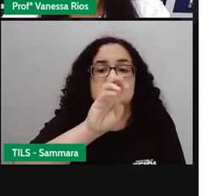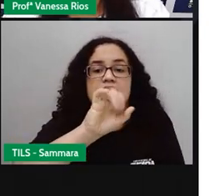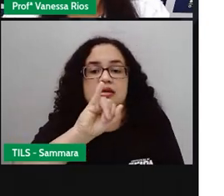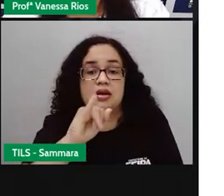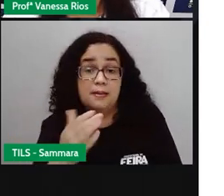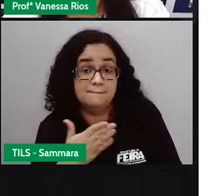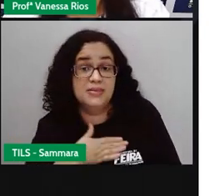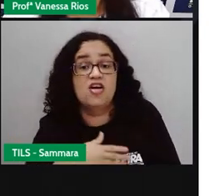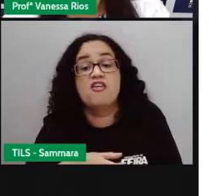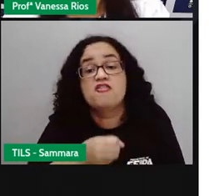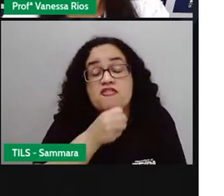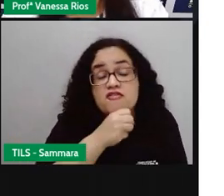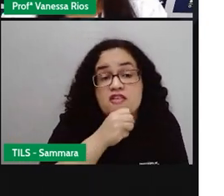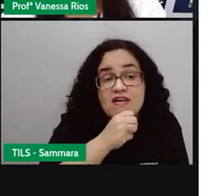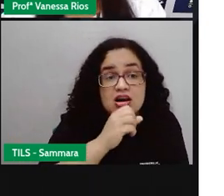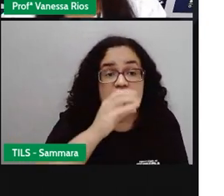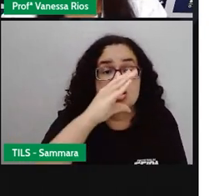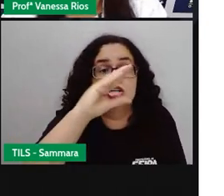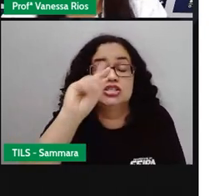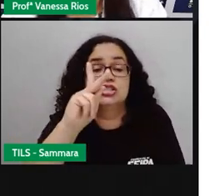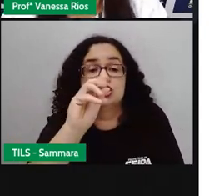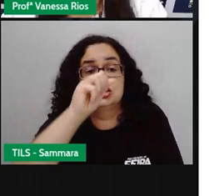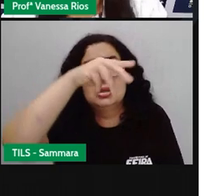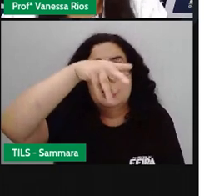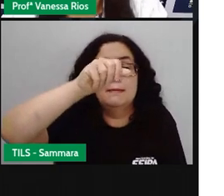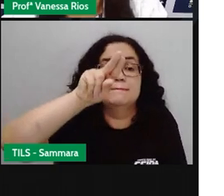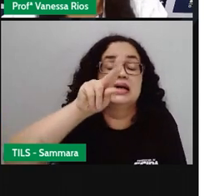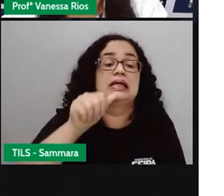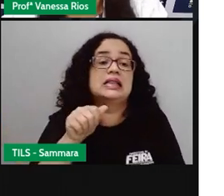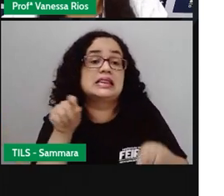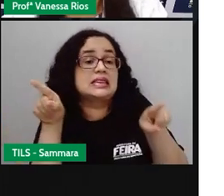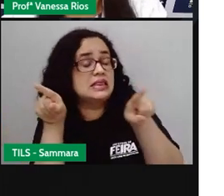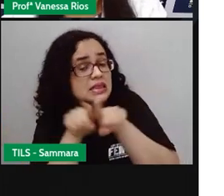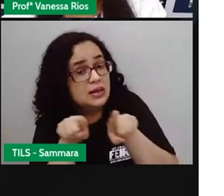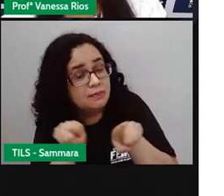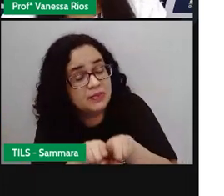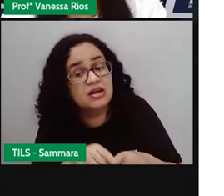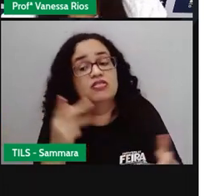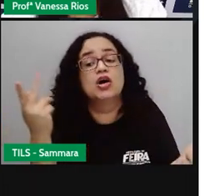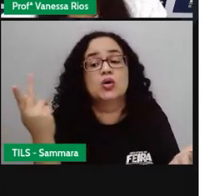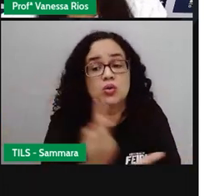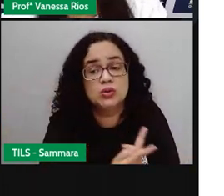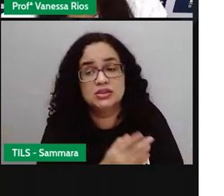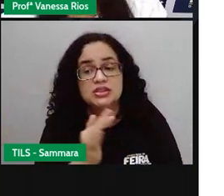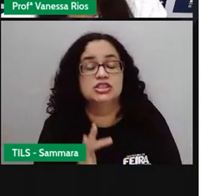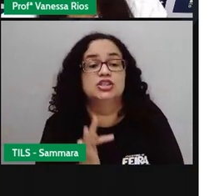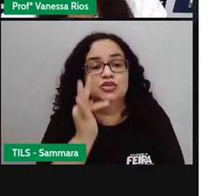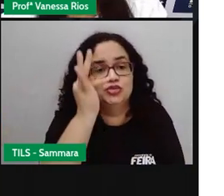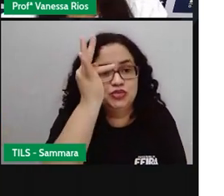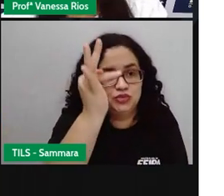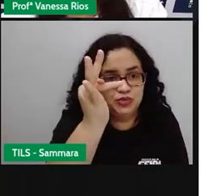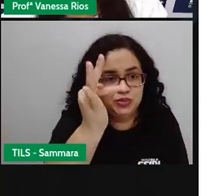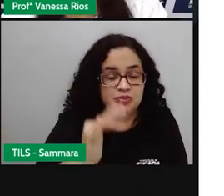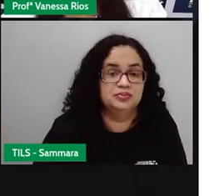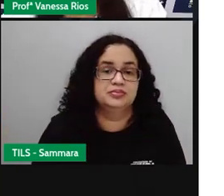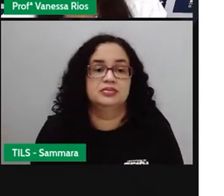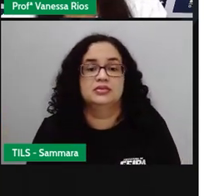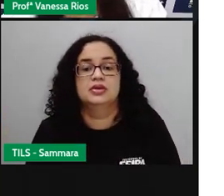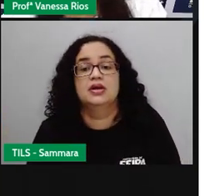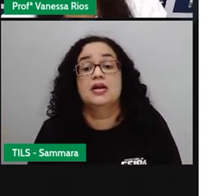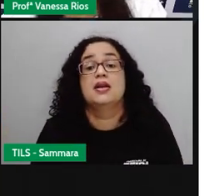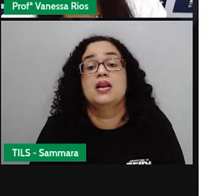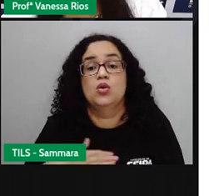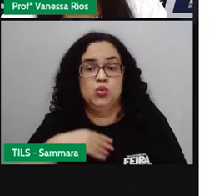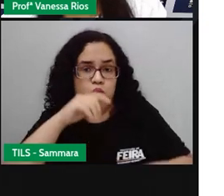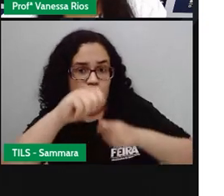Minha avó me chamará. Indica também algo que ainda vai acontecer. Uma vez